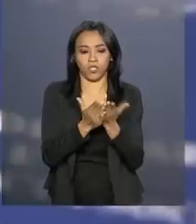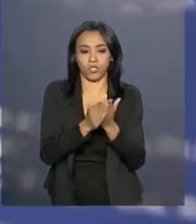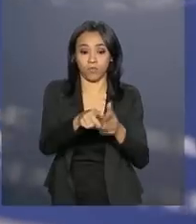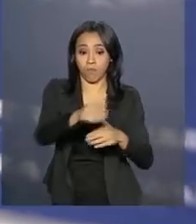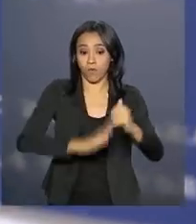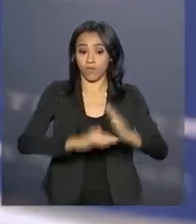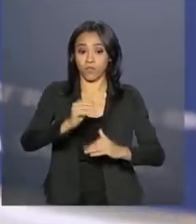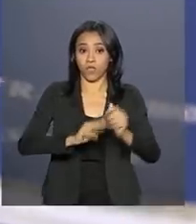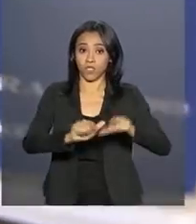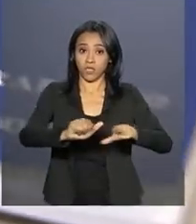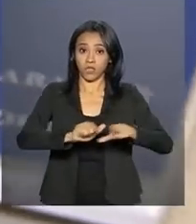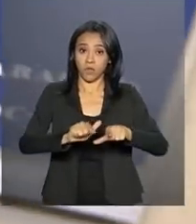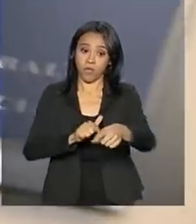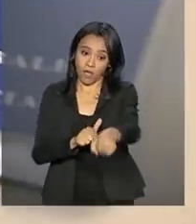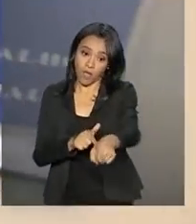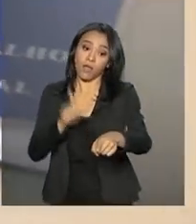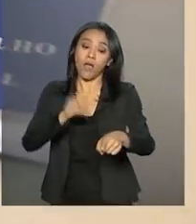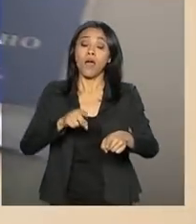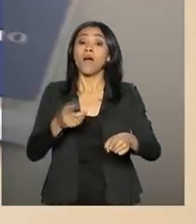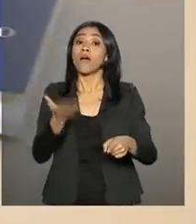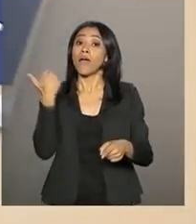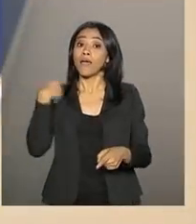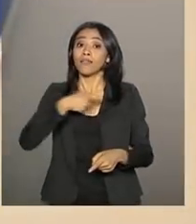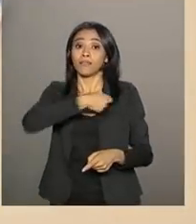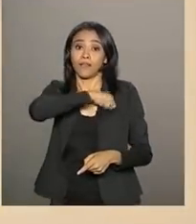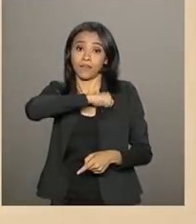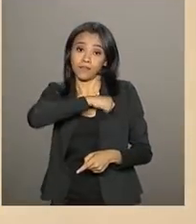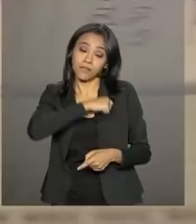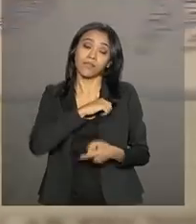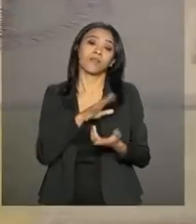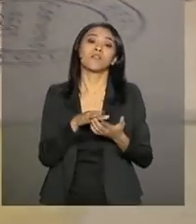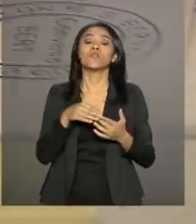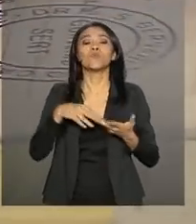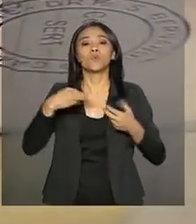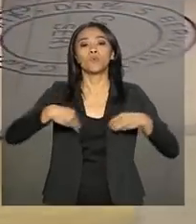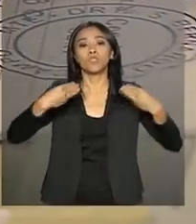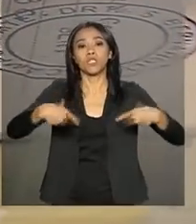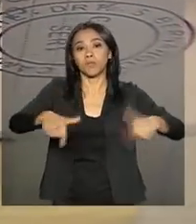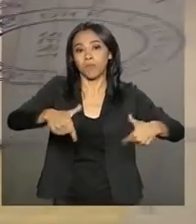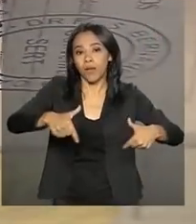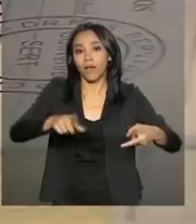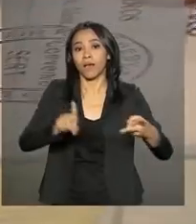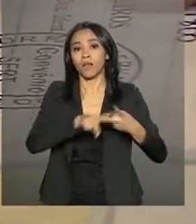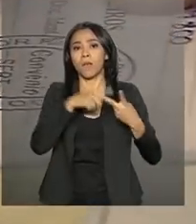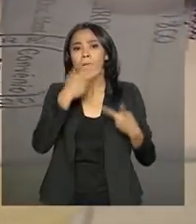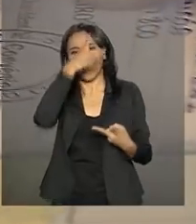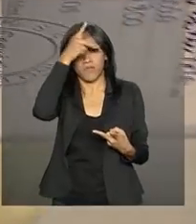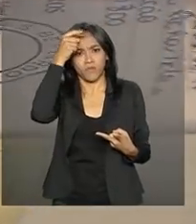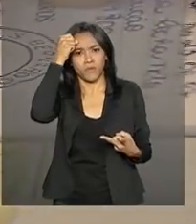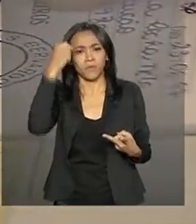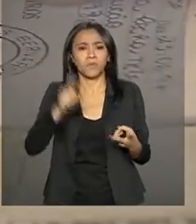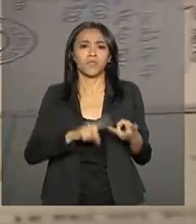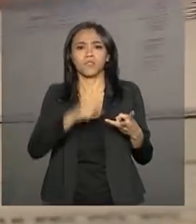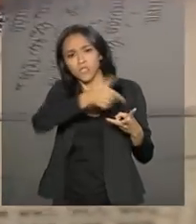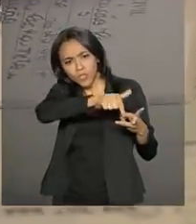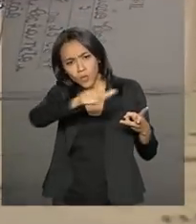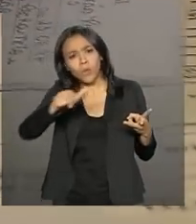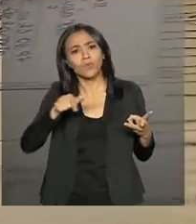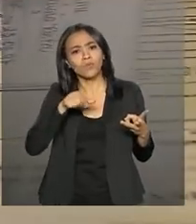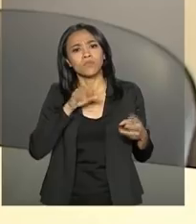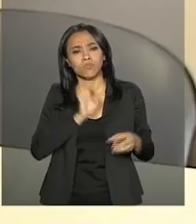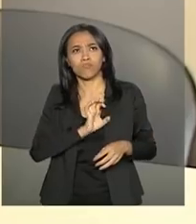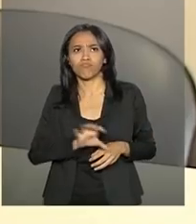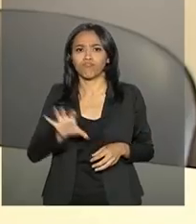profissionais são emitidas nas delegacias do Ministério do Trabalho, nas prefeituras e nos serviços de atendimento aos cidadãos nos